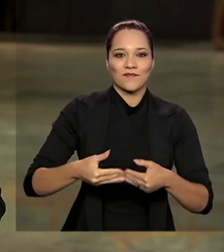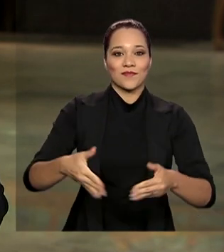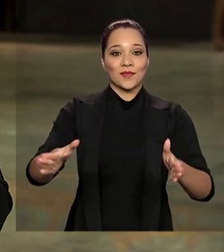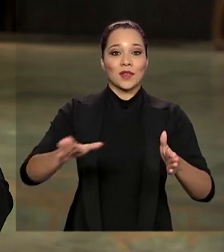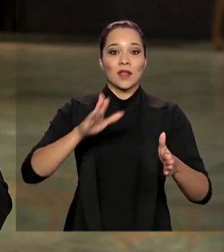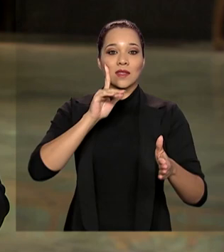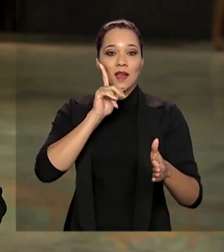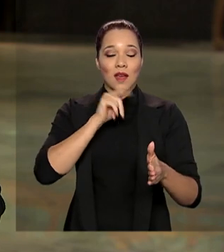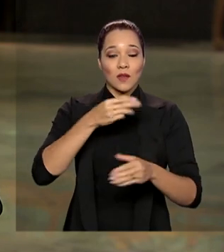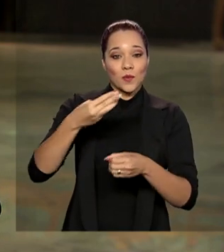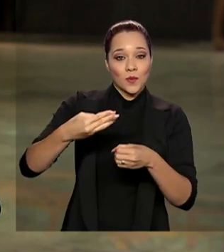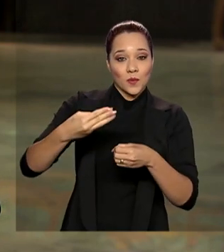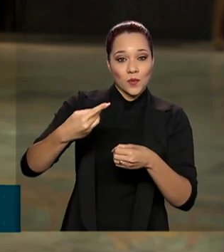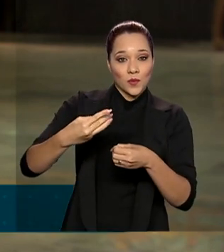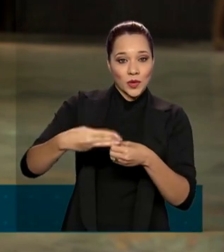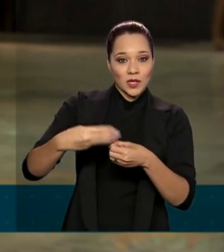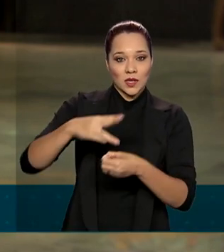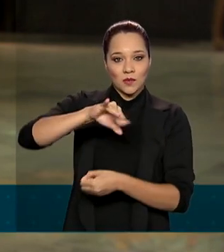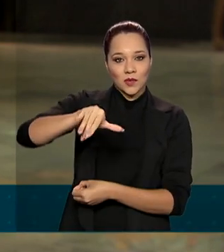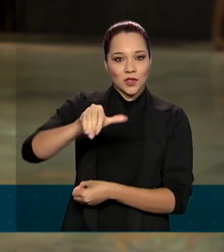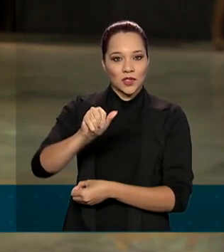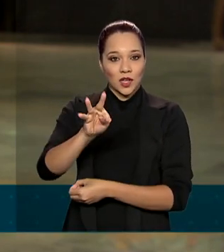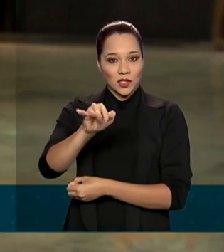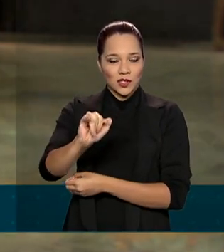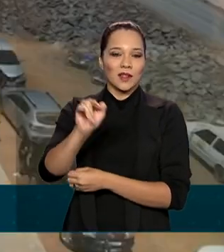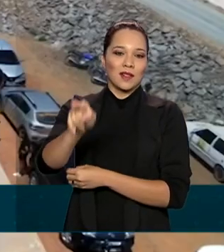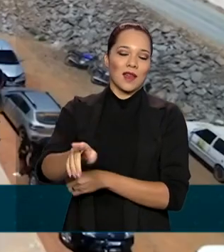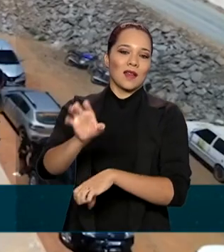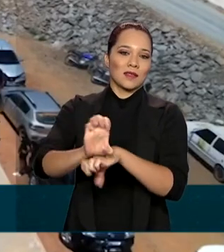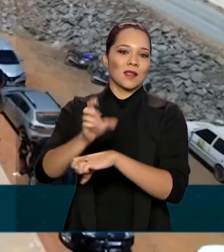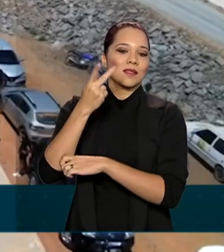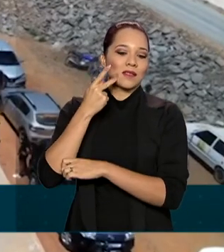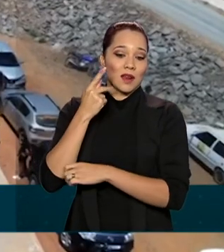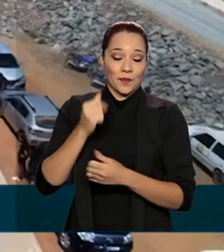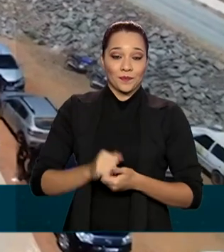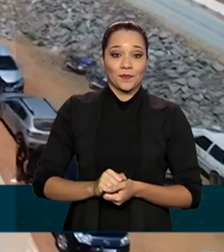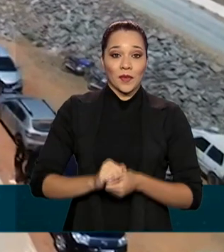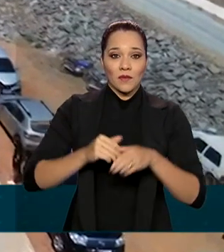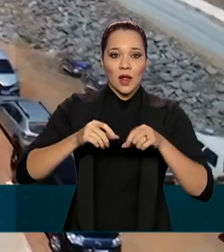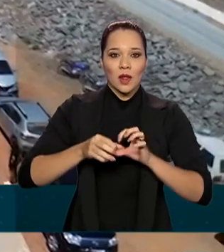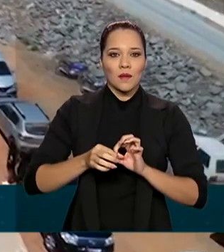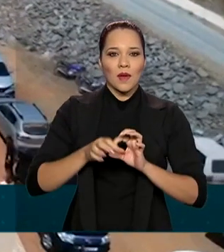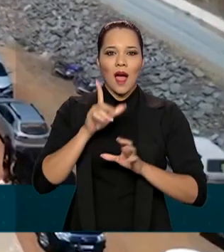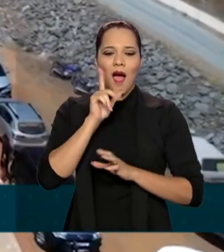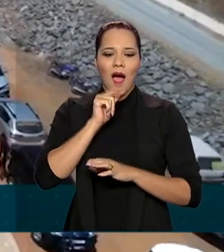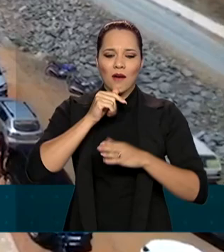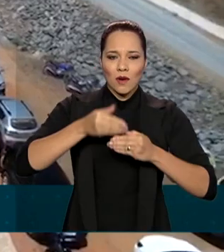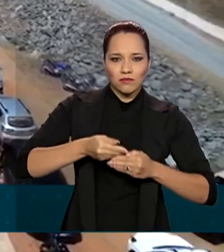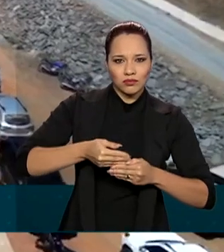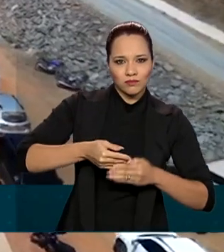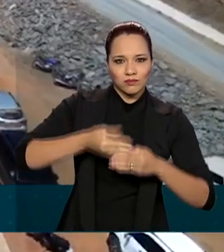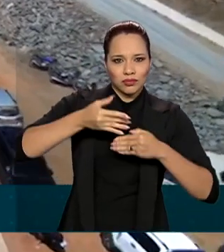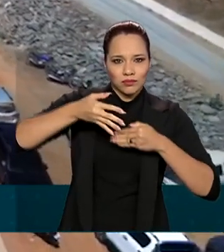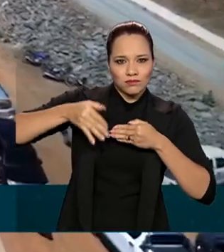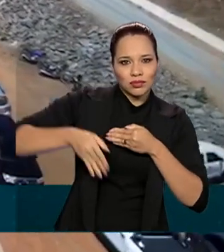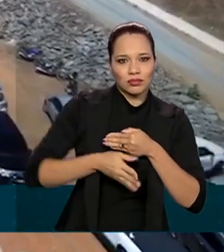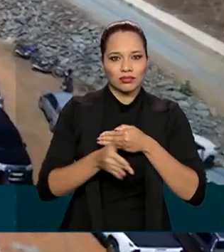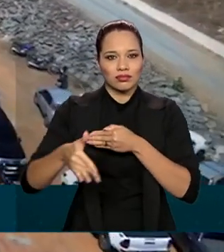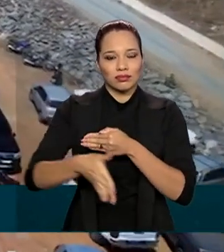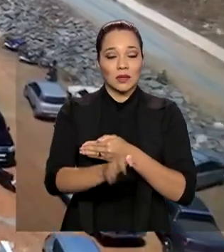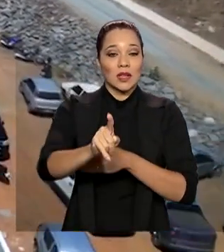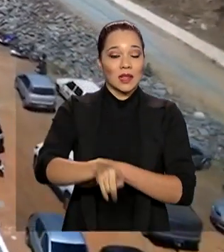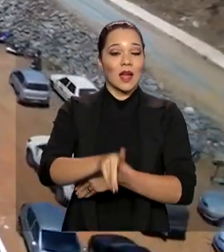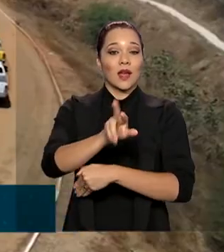município de Jati, que fica no Ceará. A comporta vai liberar as águas do eixo norte do projeto de integração do Rio São